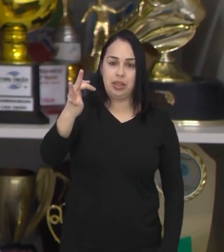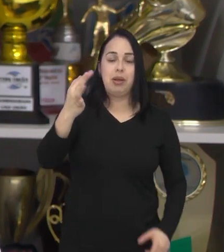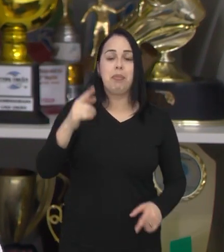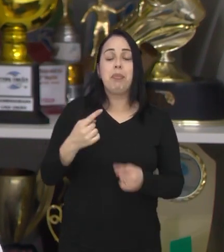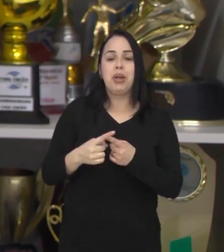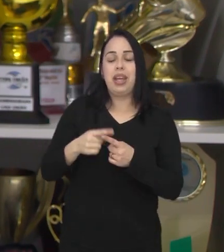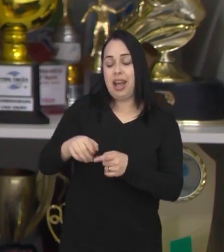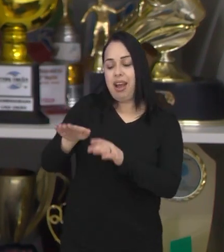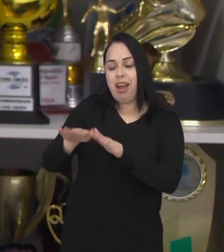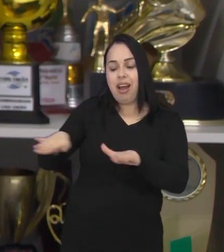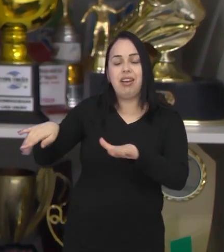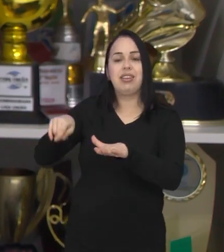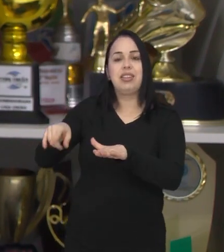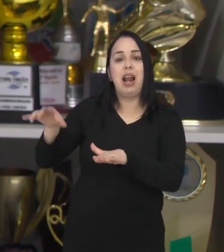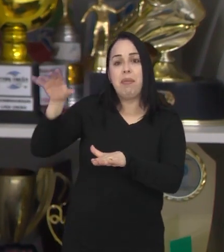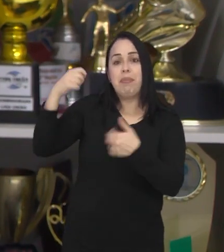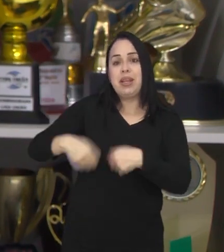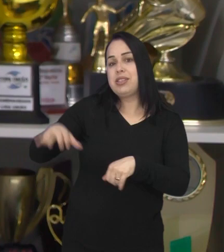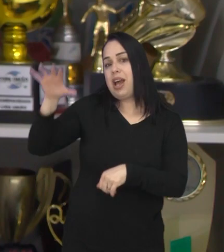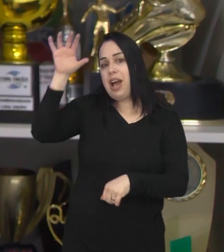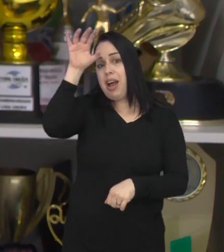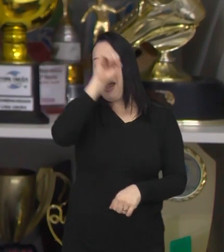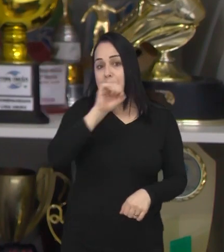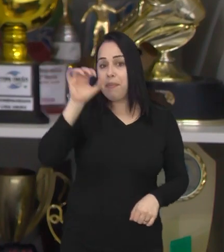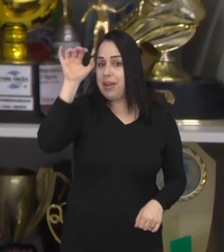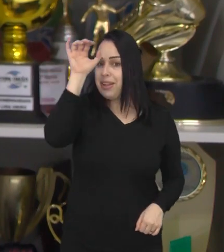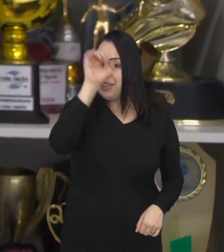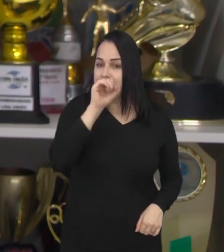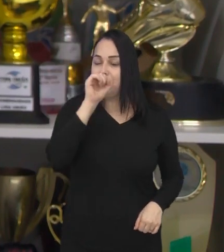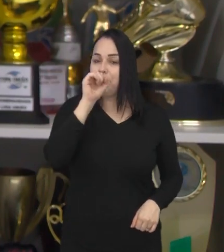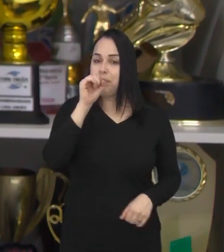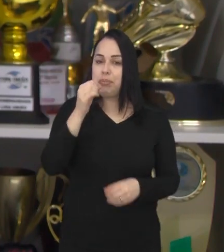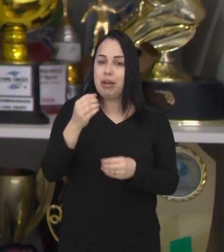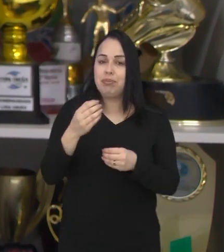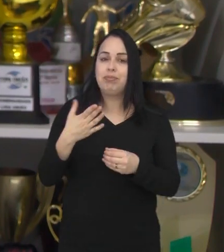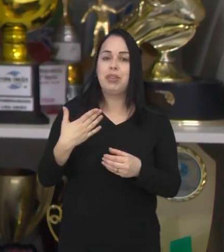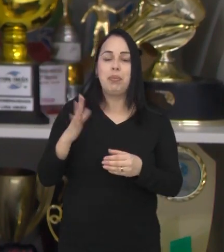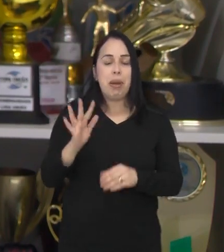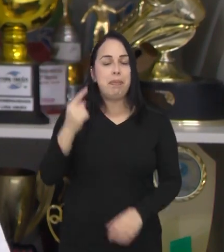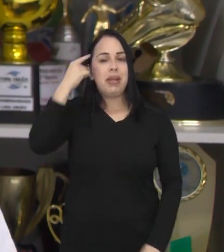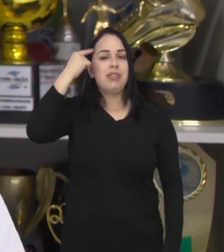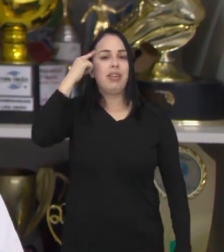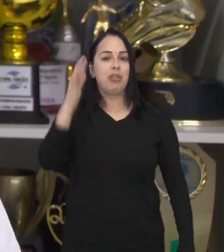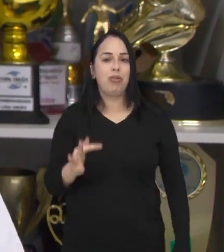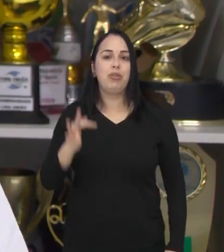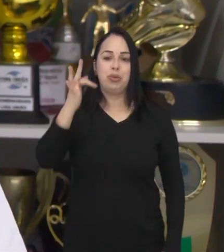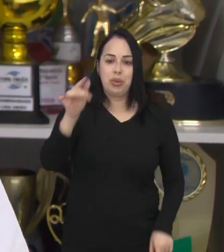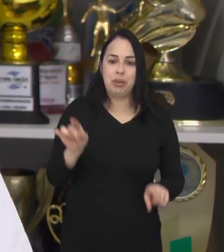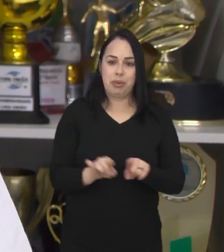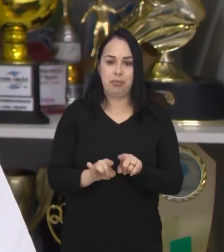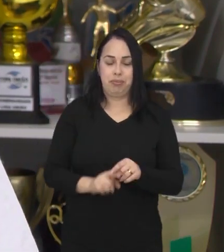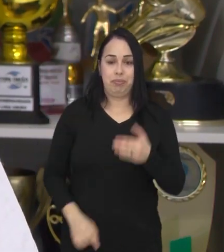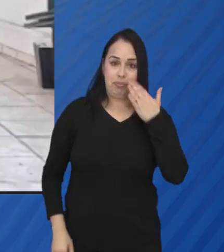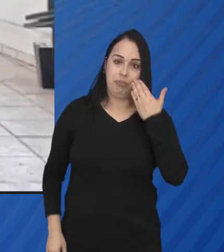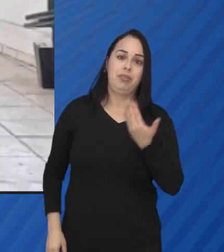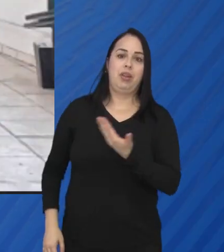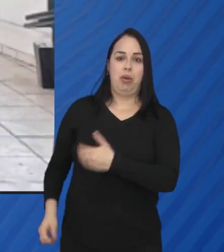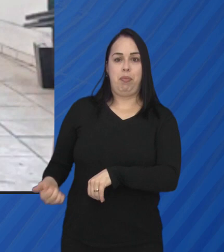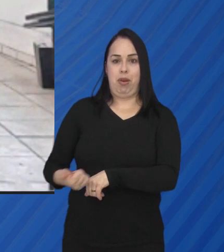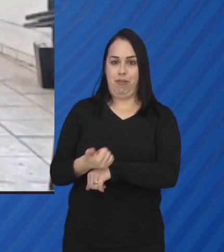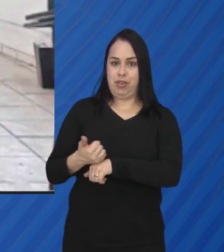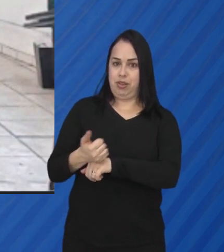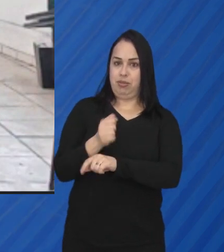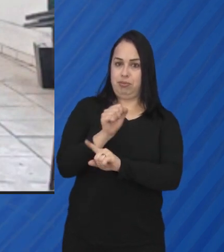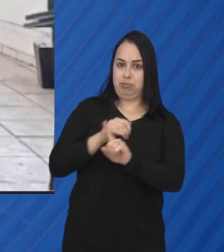Porque o futuro está com elas, e elas já têm que aprender a administrar para oferecer melhor para os futuros delas também. Esse